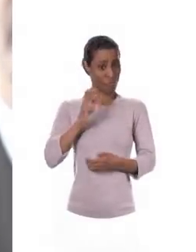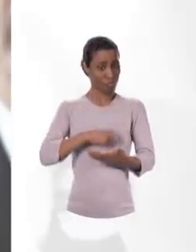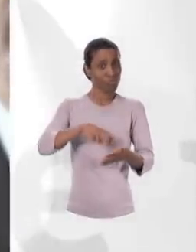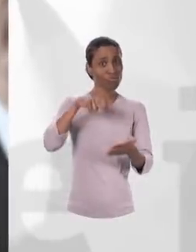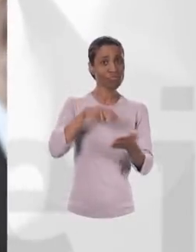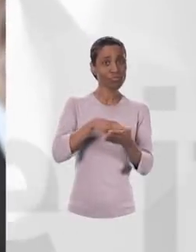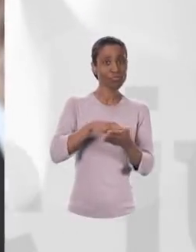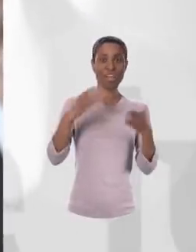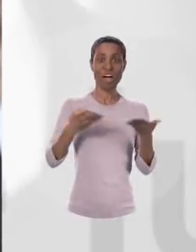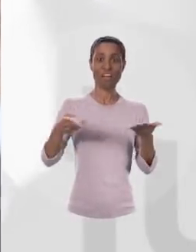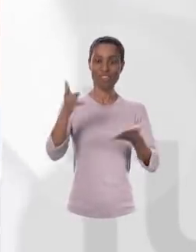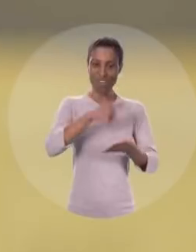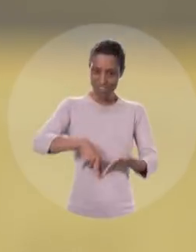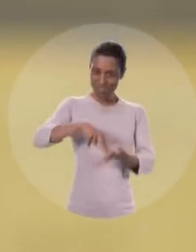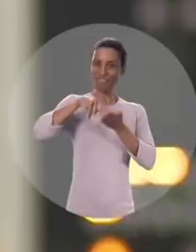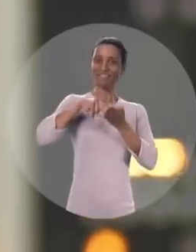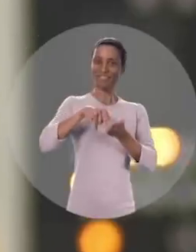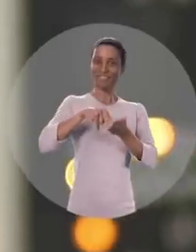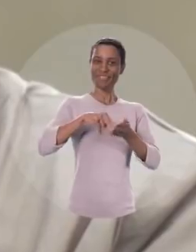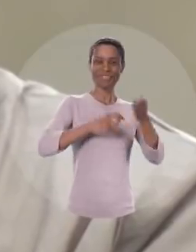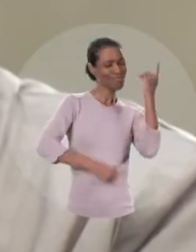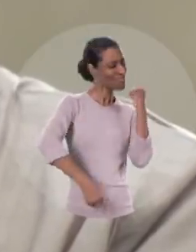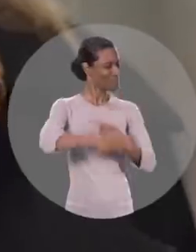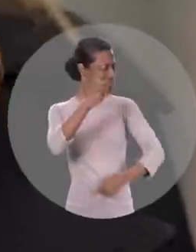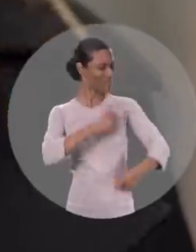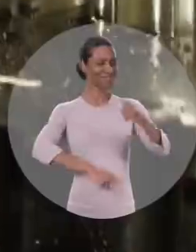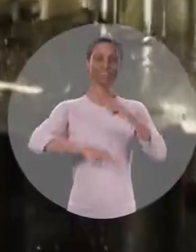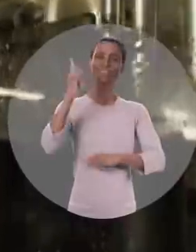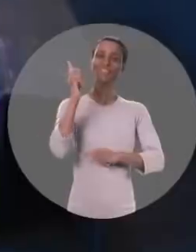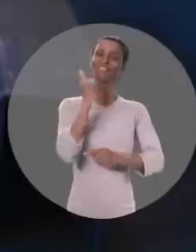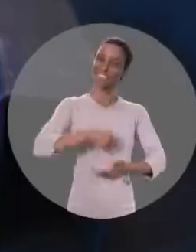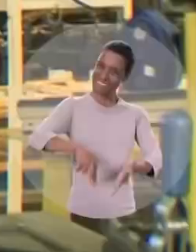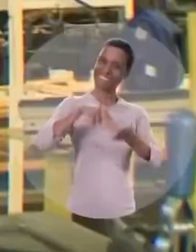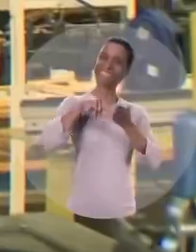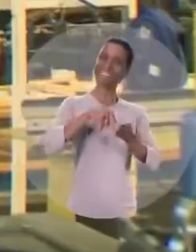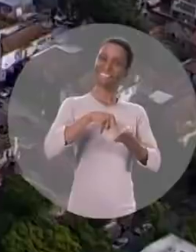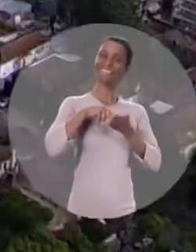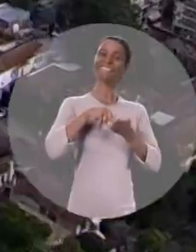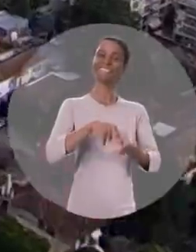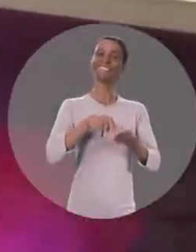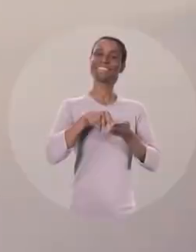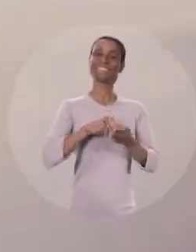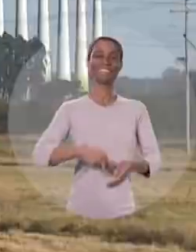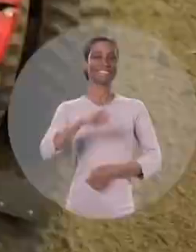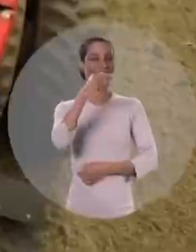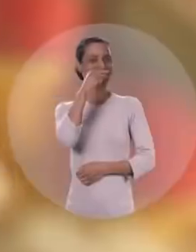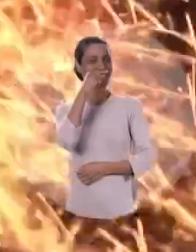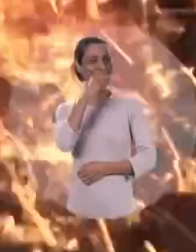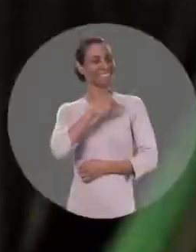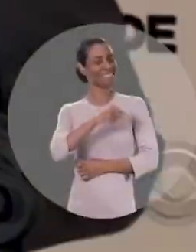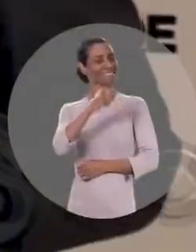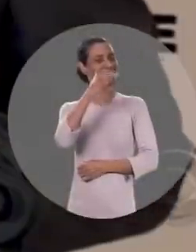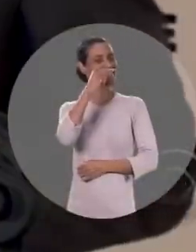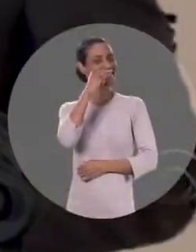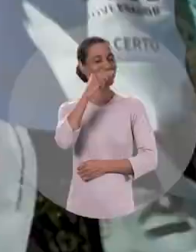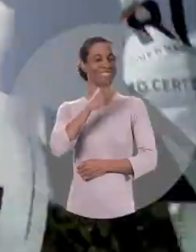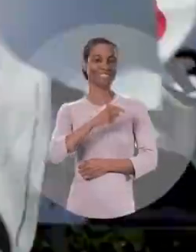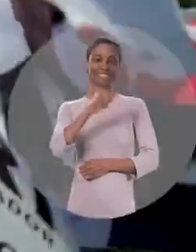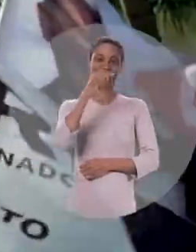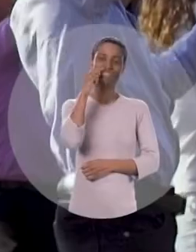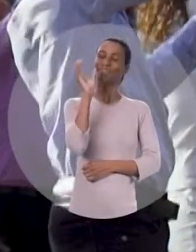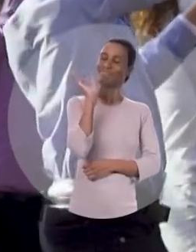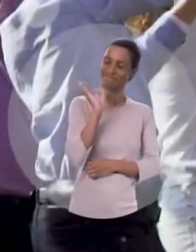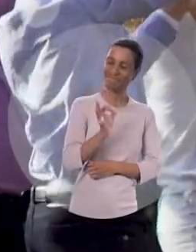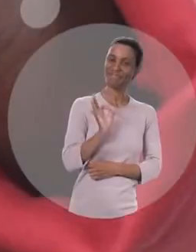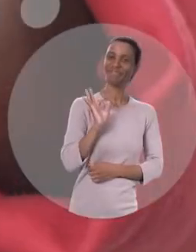tava de joelhos e agora vai ficar de pé. Ficar de pé. Vai ficar de pé. O